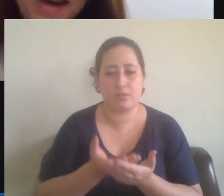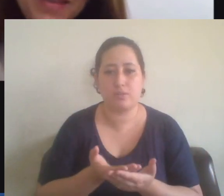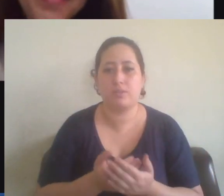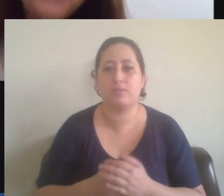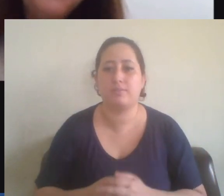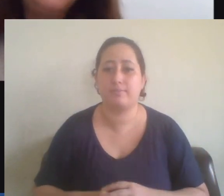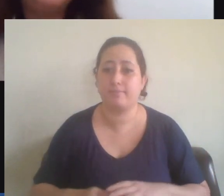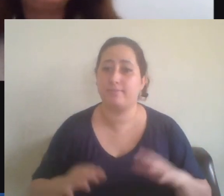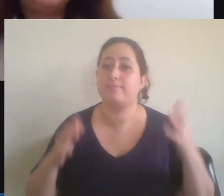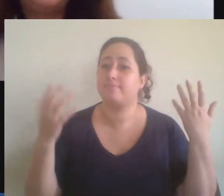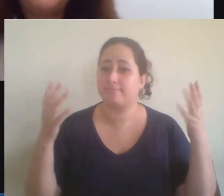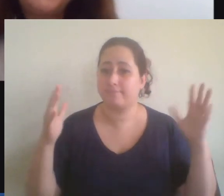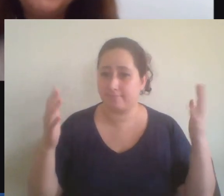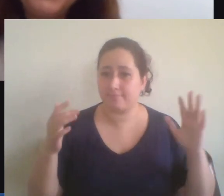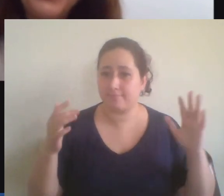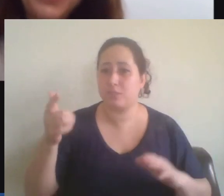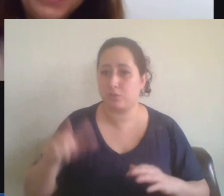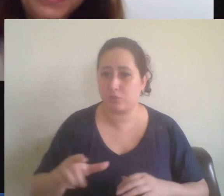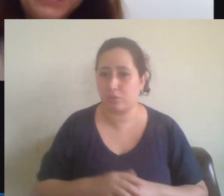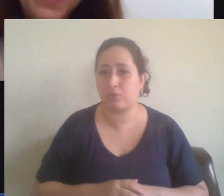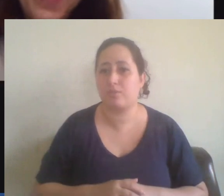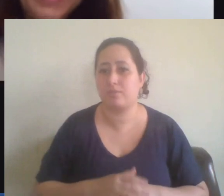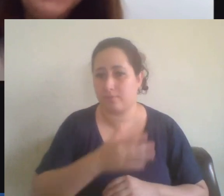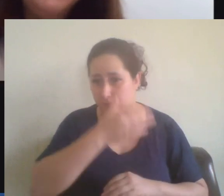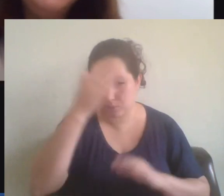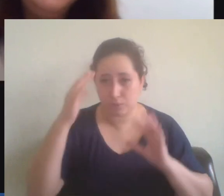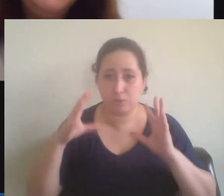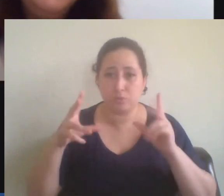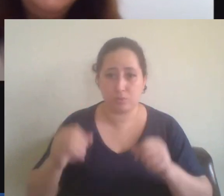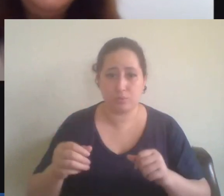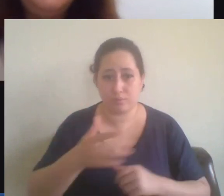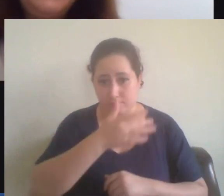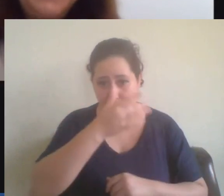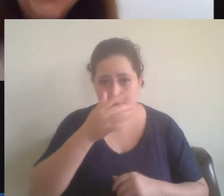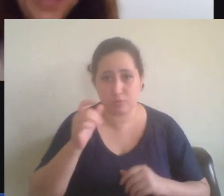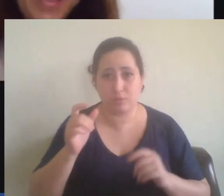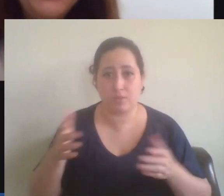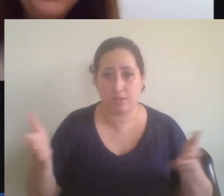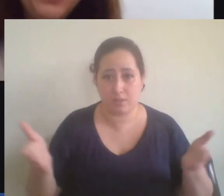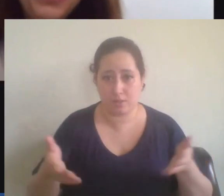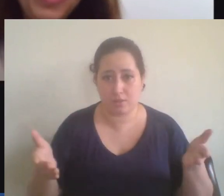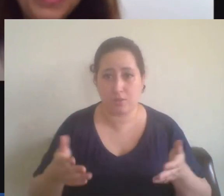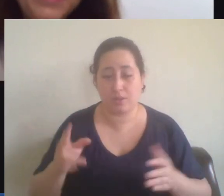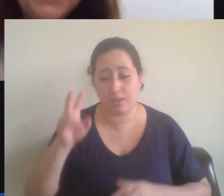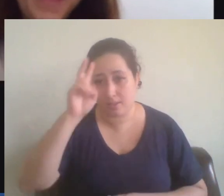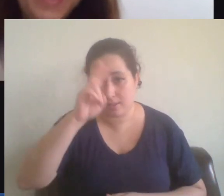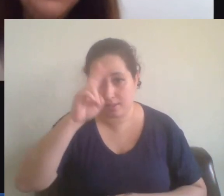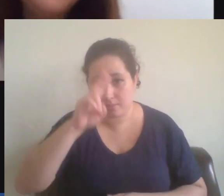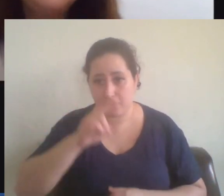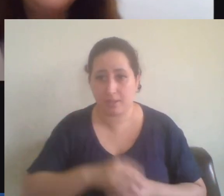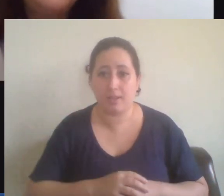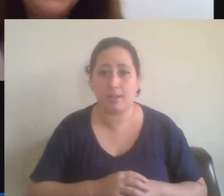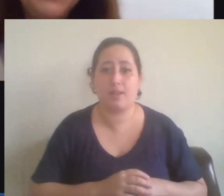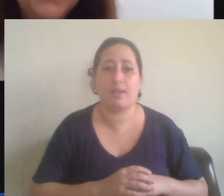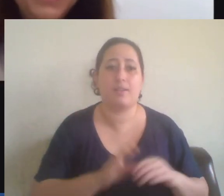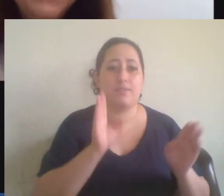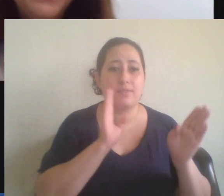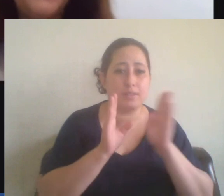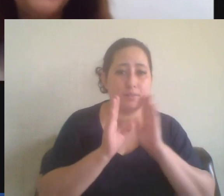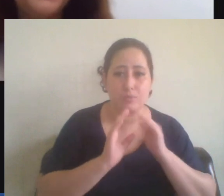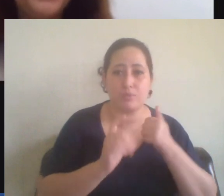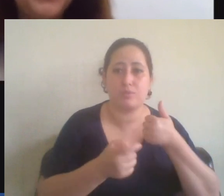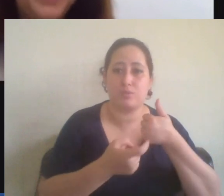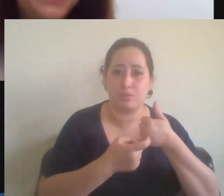saudar mais uma vez a todos e todas que estão aí, e lembrar de curtir nossas páginas, tanto da